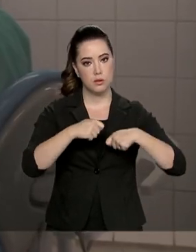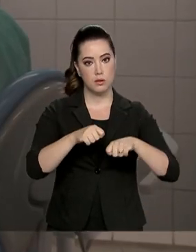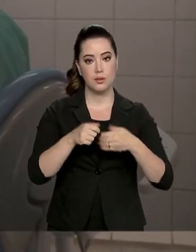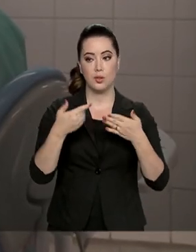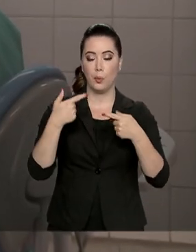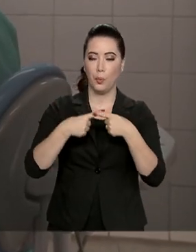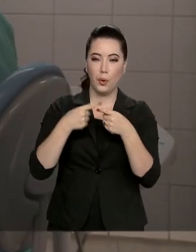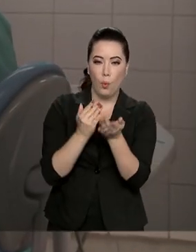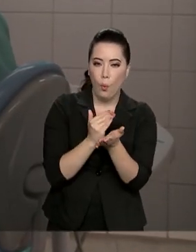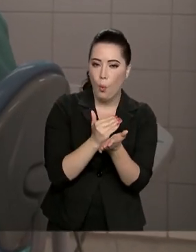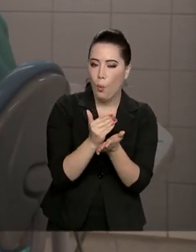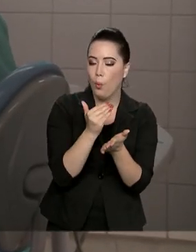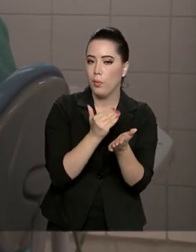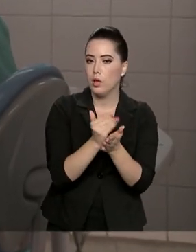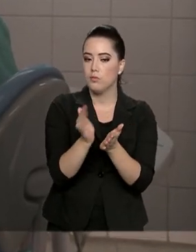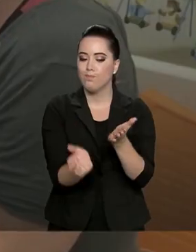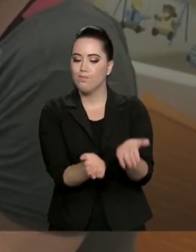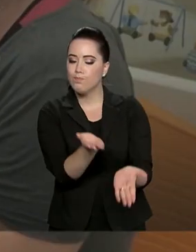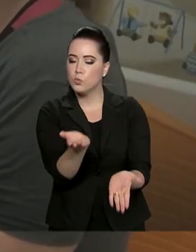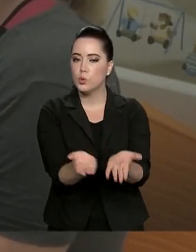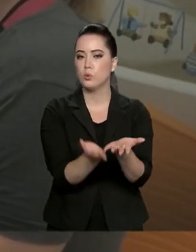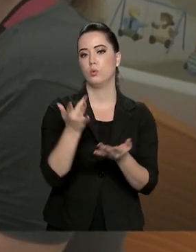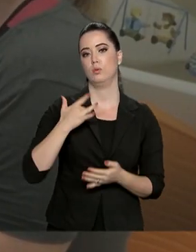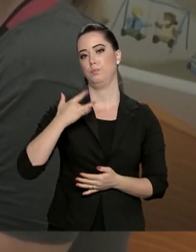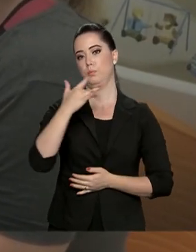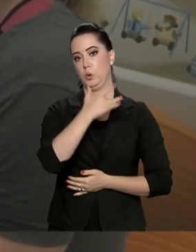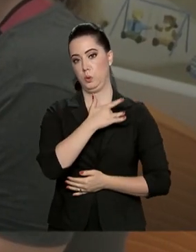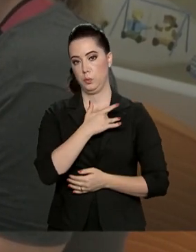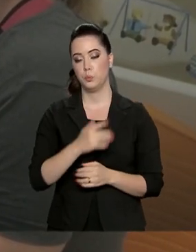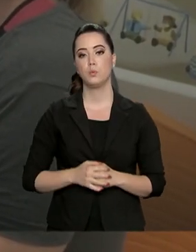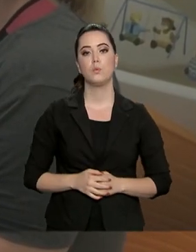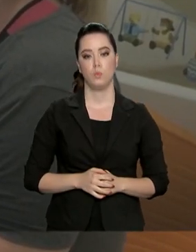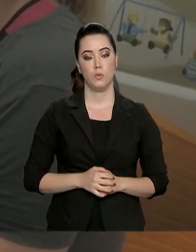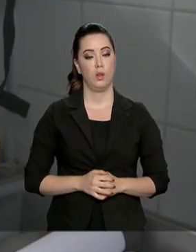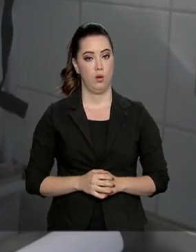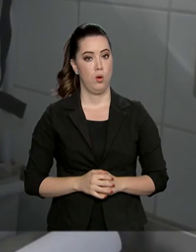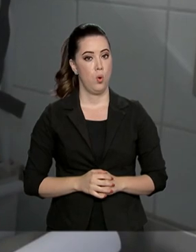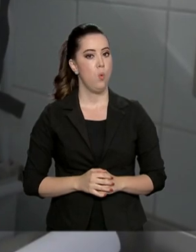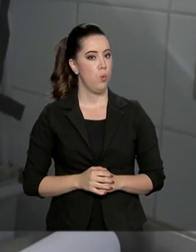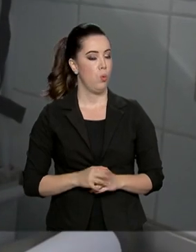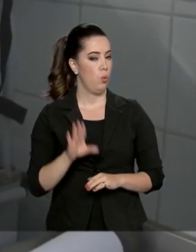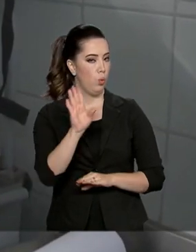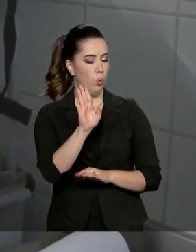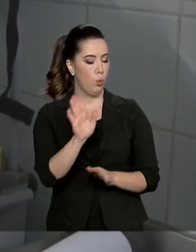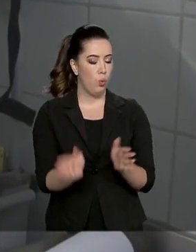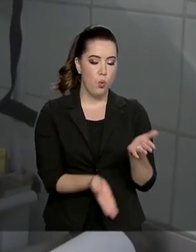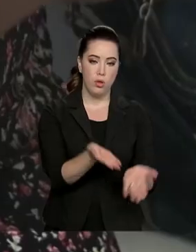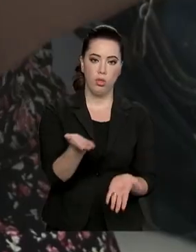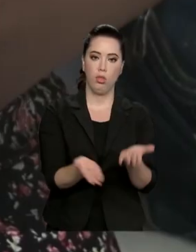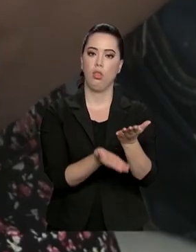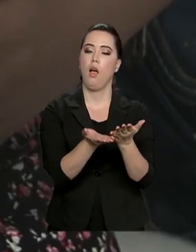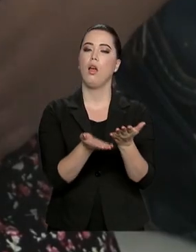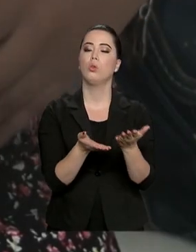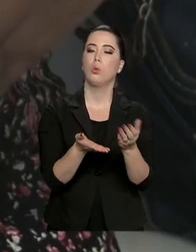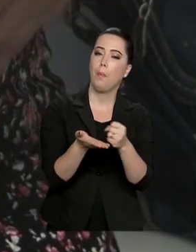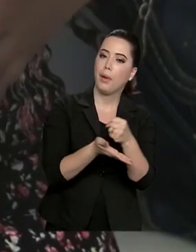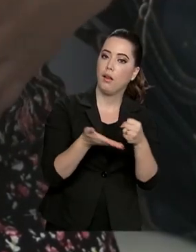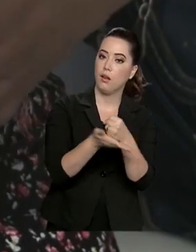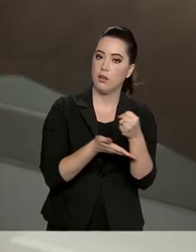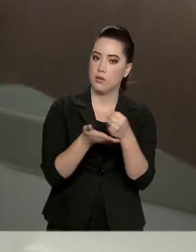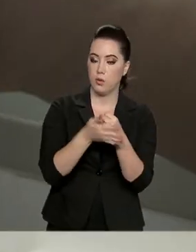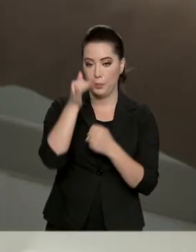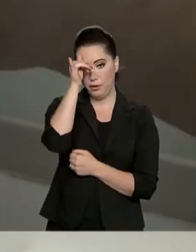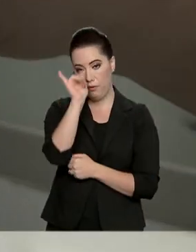porta de entrada do Sistema Único de Saúde. A atenção primária prioriza a prevenção, realiza pré